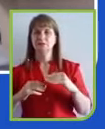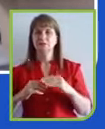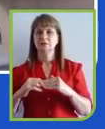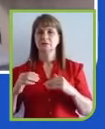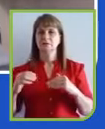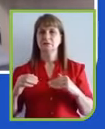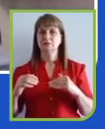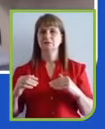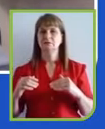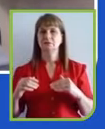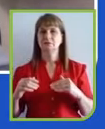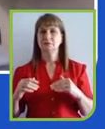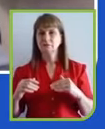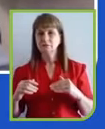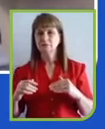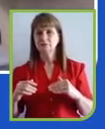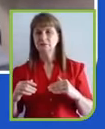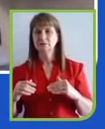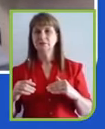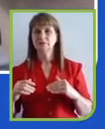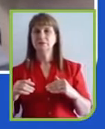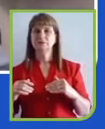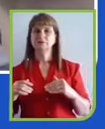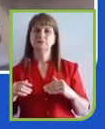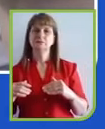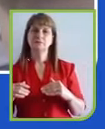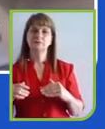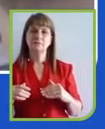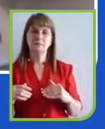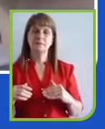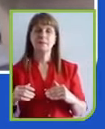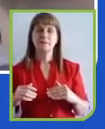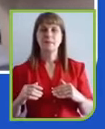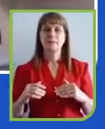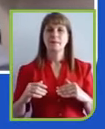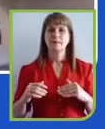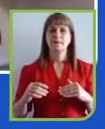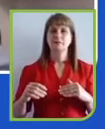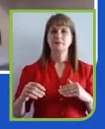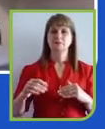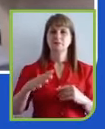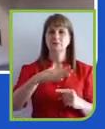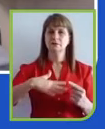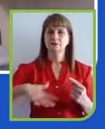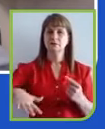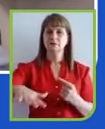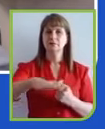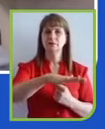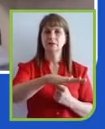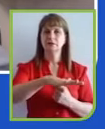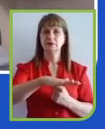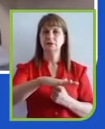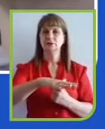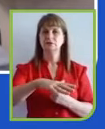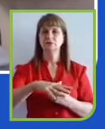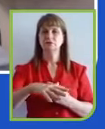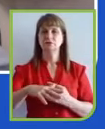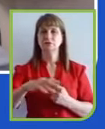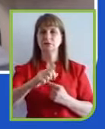dos aspectos de governança, os aspectos ambientais e a questão social, que, sem dúvida nenhuma, é